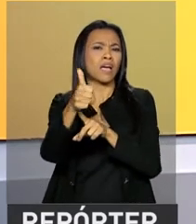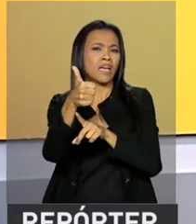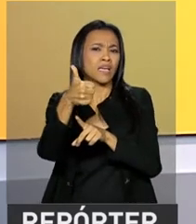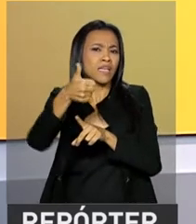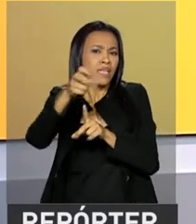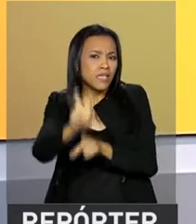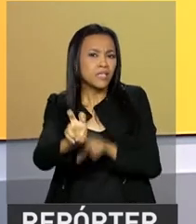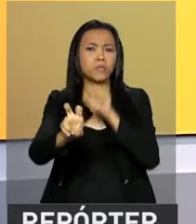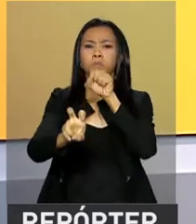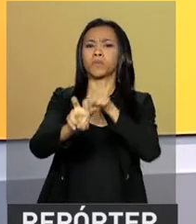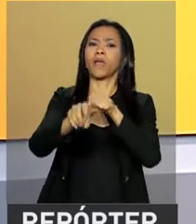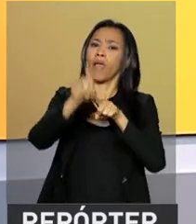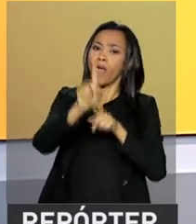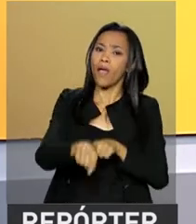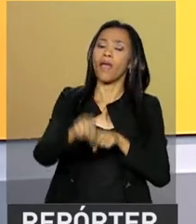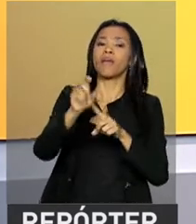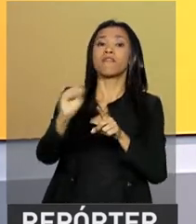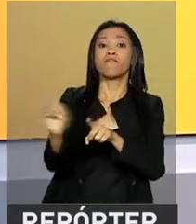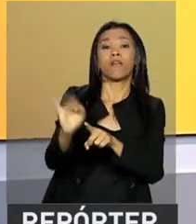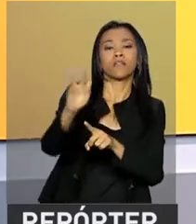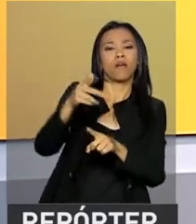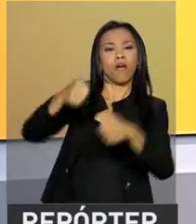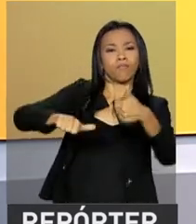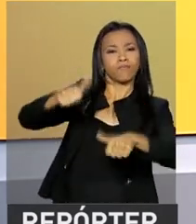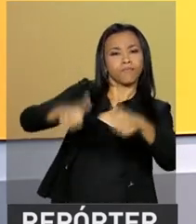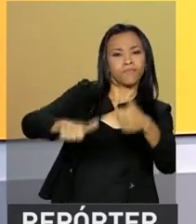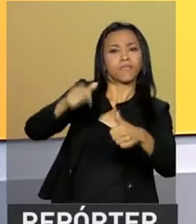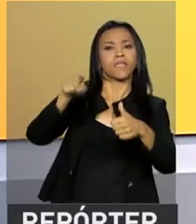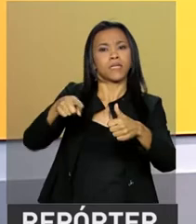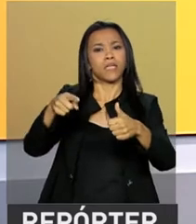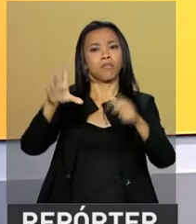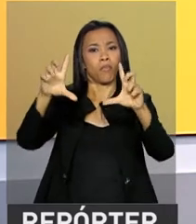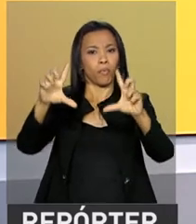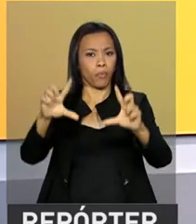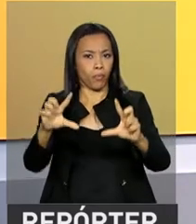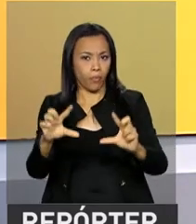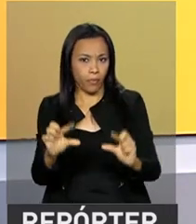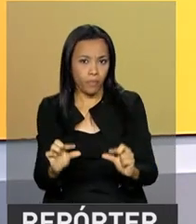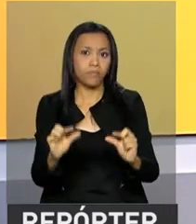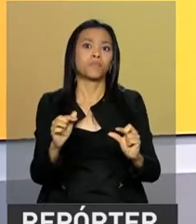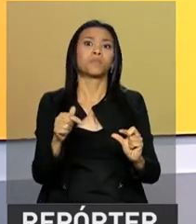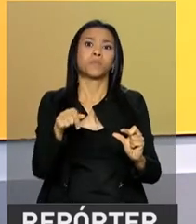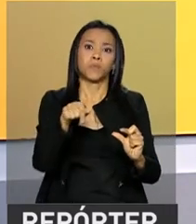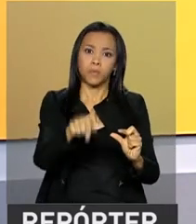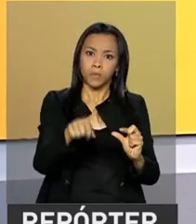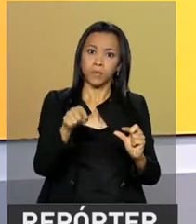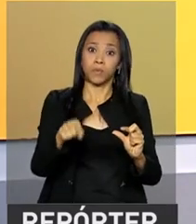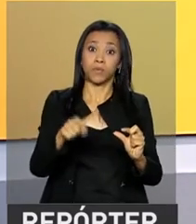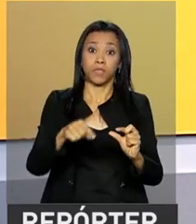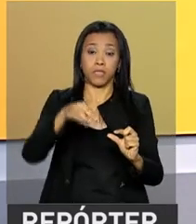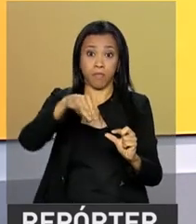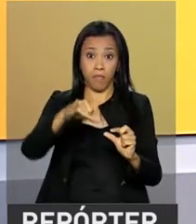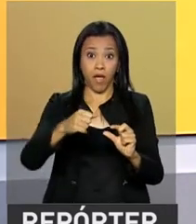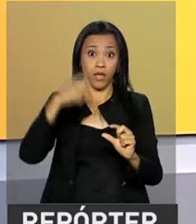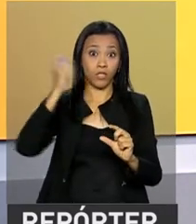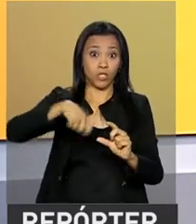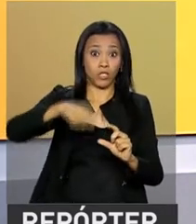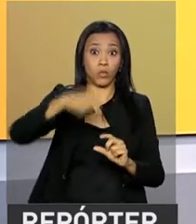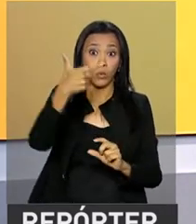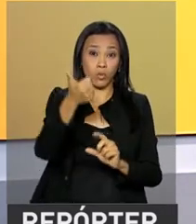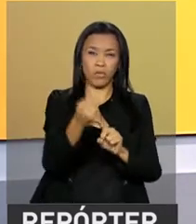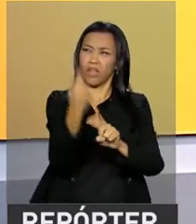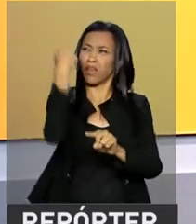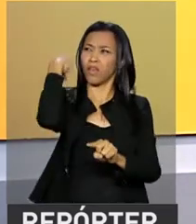da inflação oficial, perde força e registra em maio o menor resultado acumulado em 12 meses desde